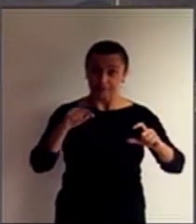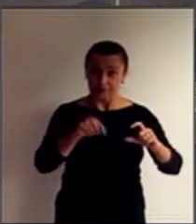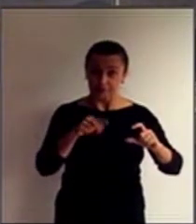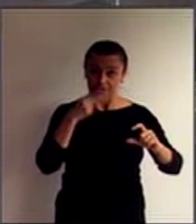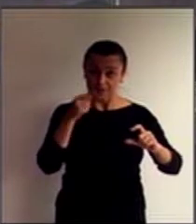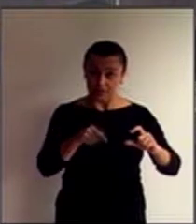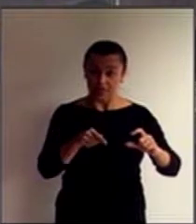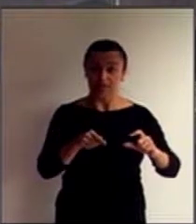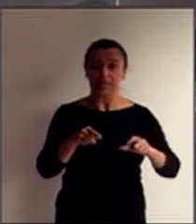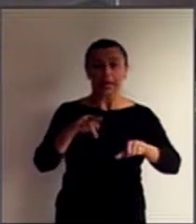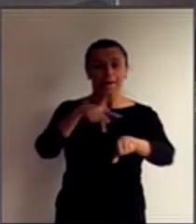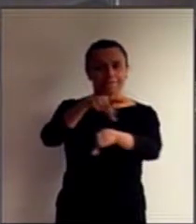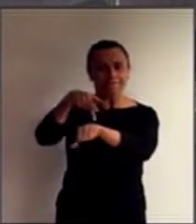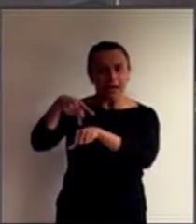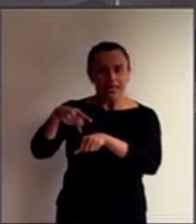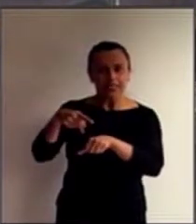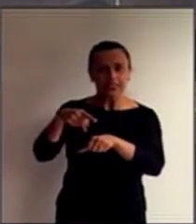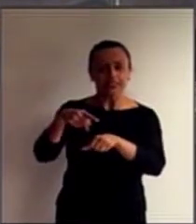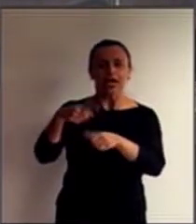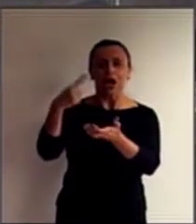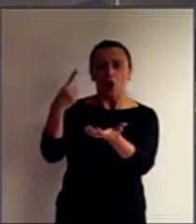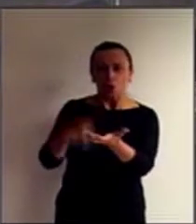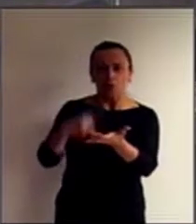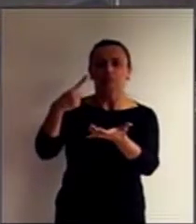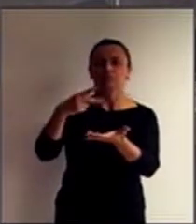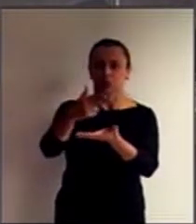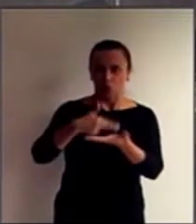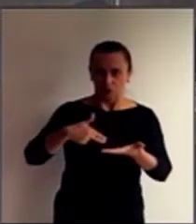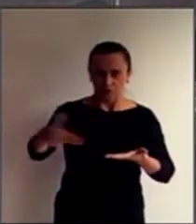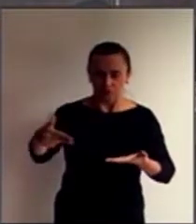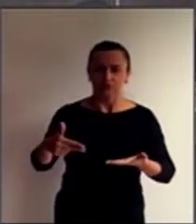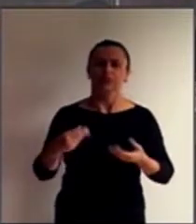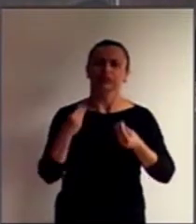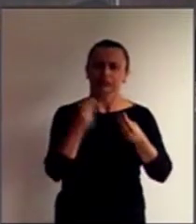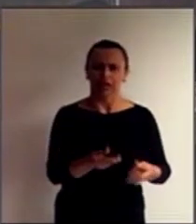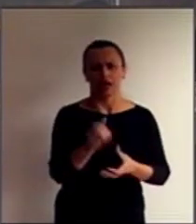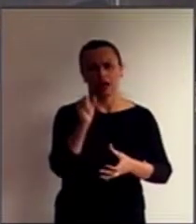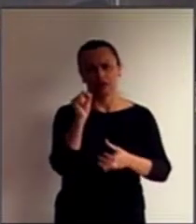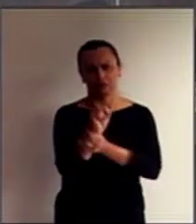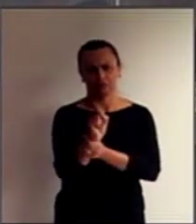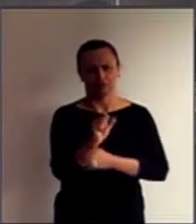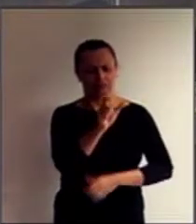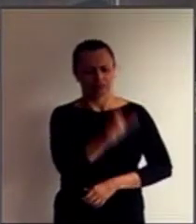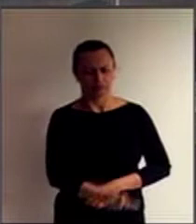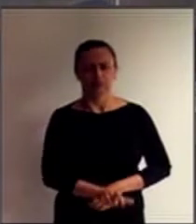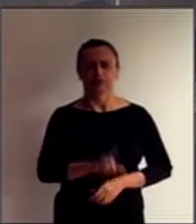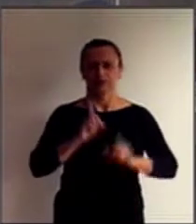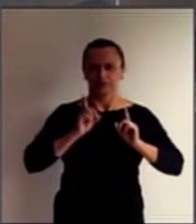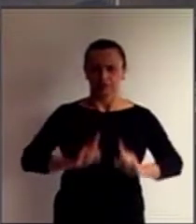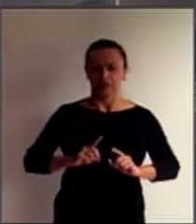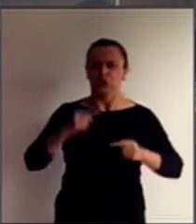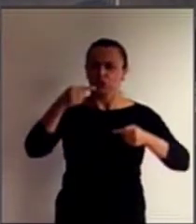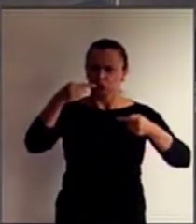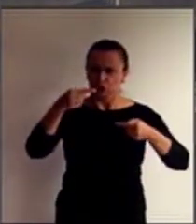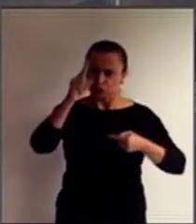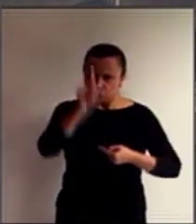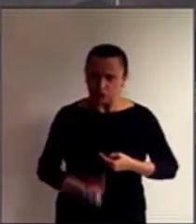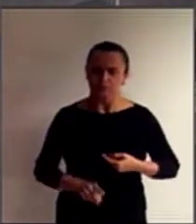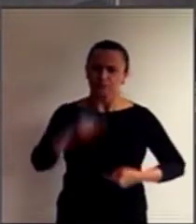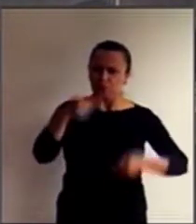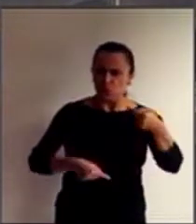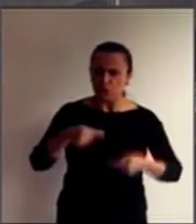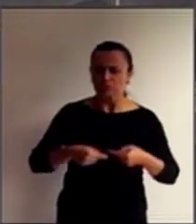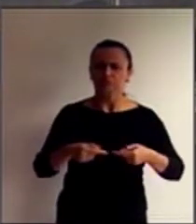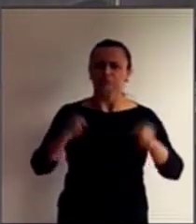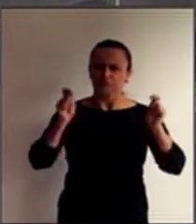os Estados Partes garantirão às pessoas com deficiência direitos políticos e oportunidade de